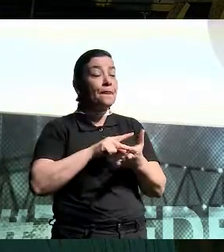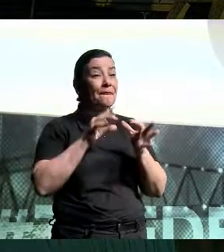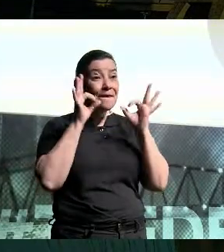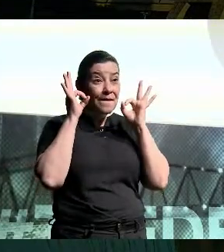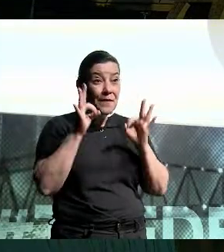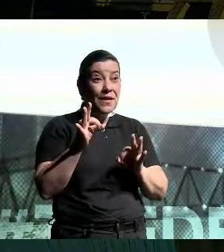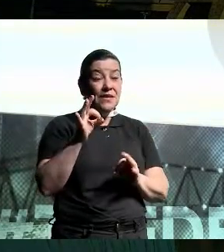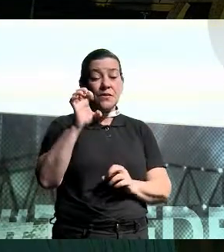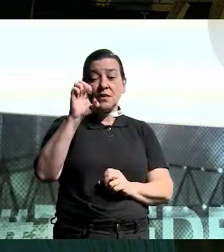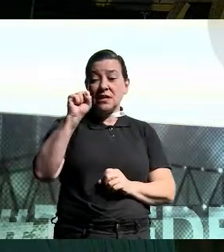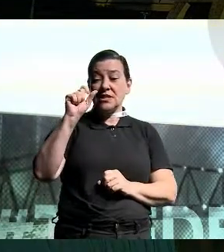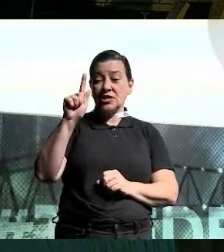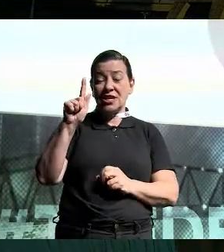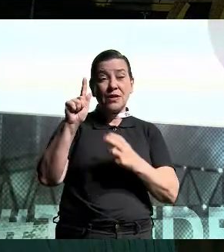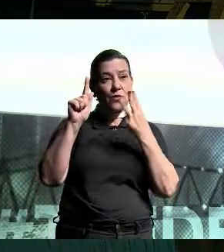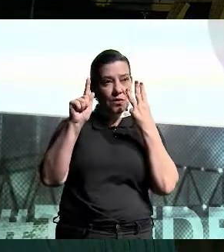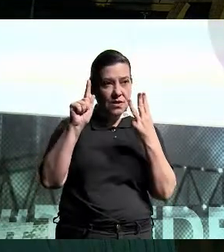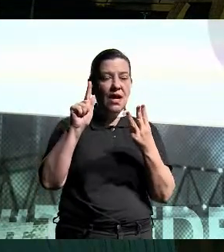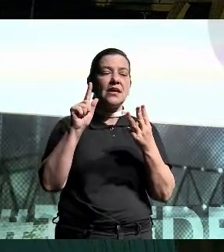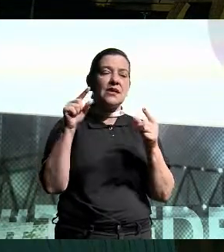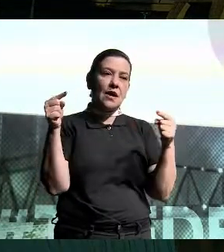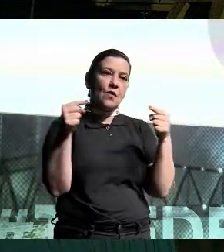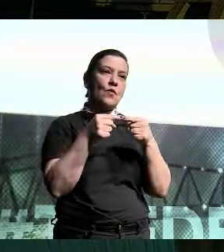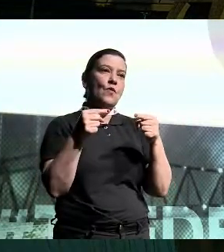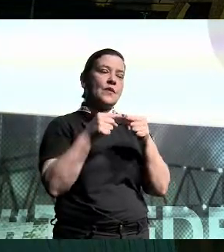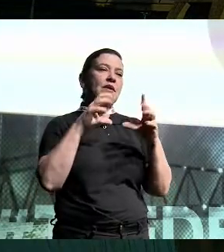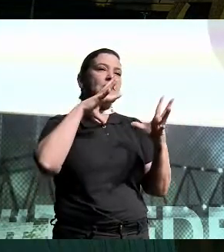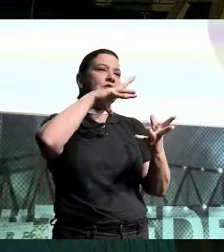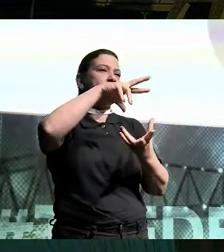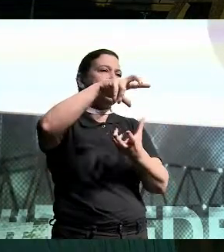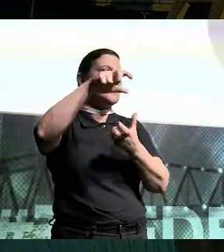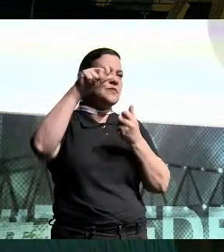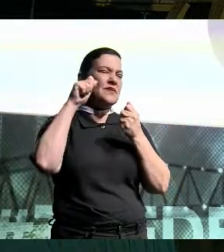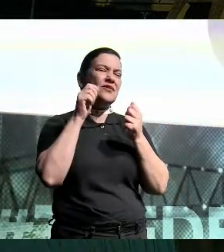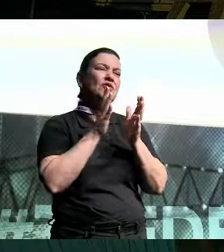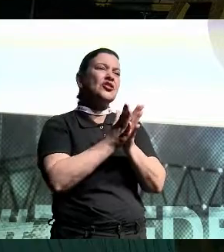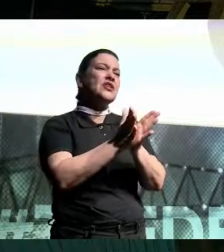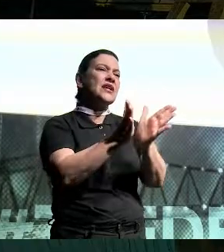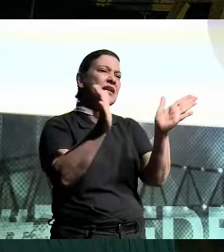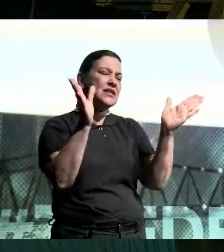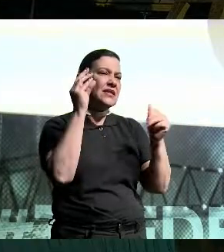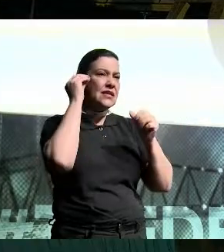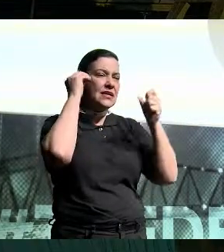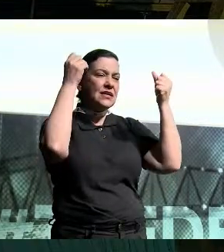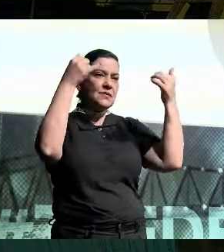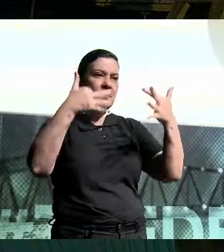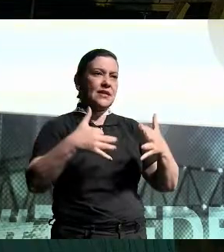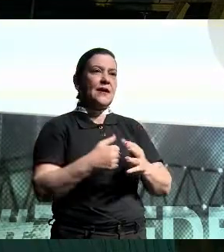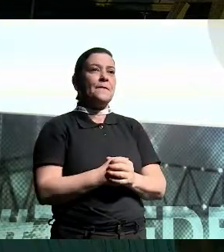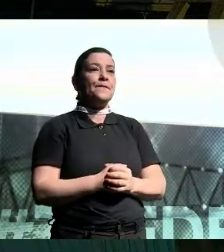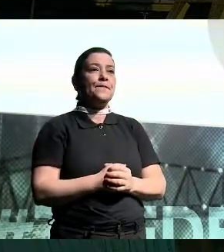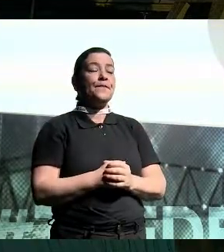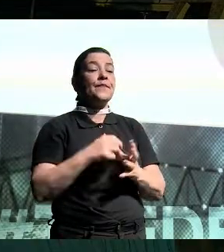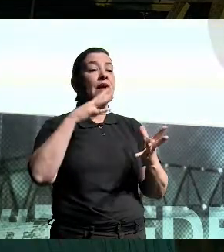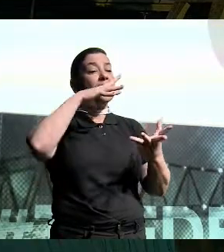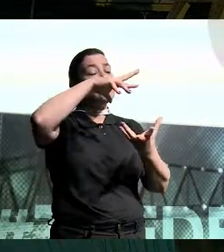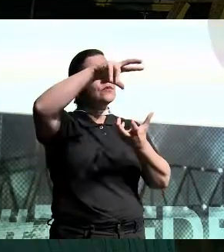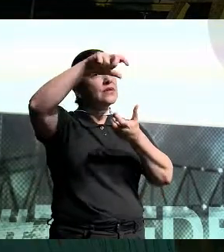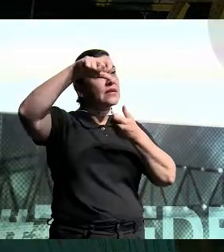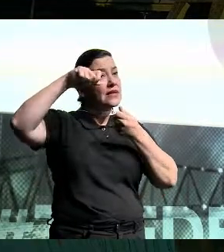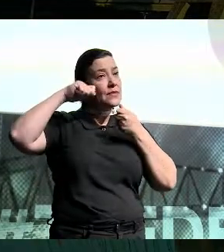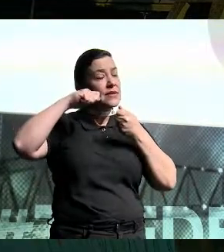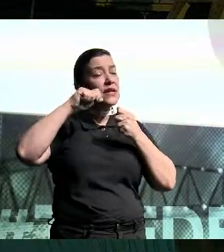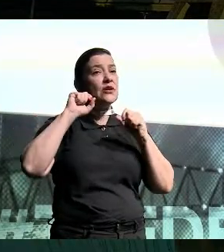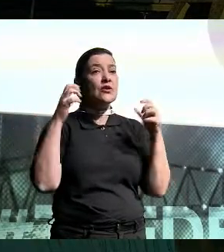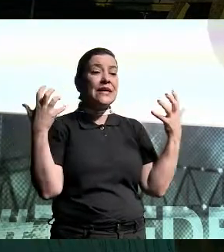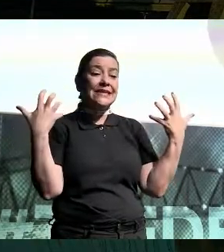três, ele é considerado sustentabilidade. E aqui eu estou sendo supergeneralista para tentar explicar. A tal da sustentabilidade é justamente, então,